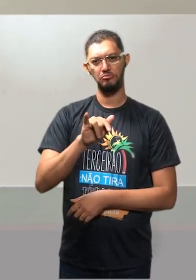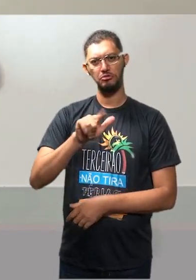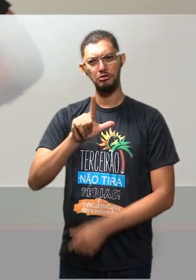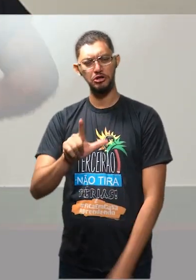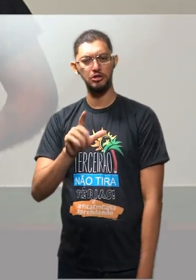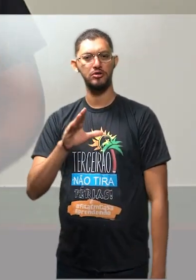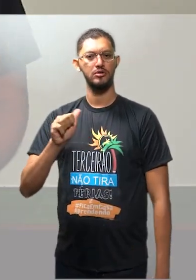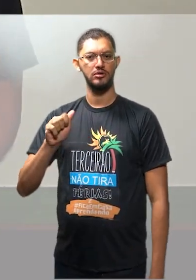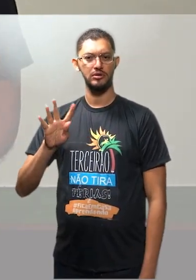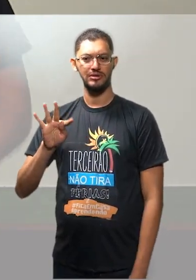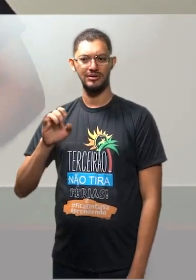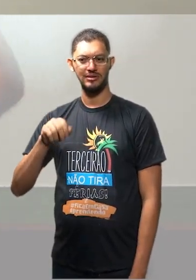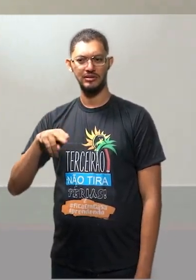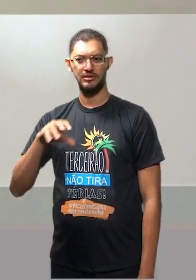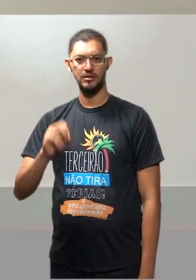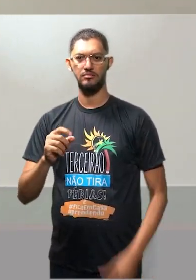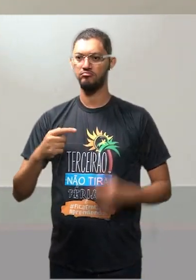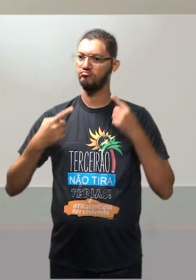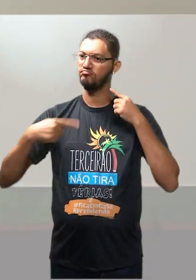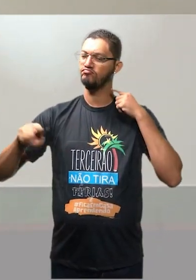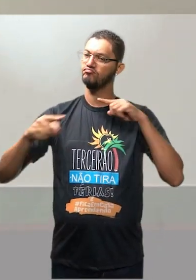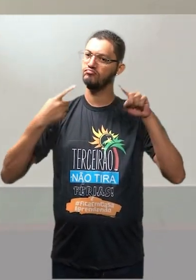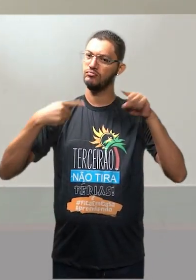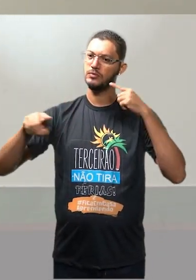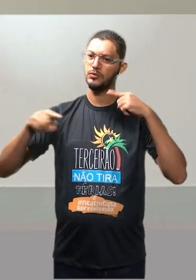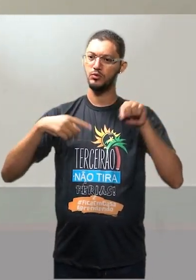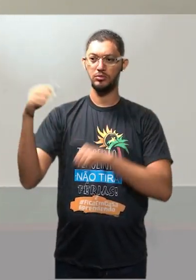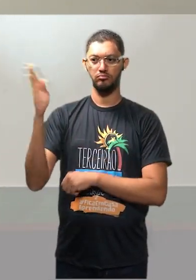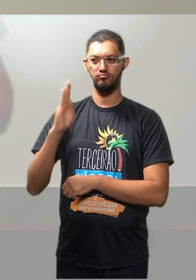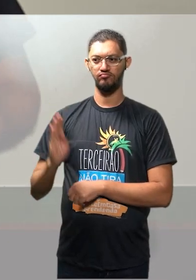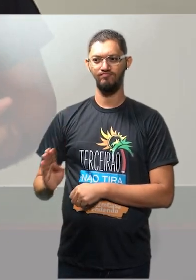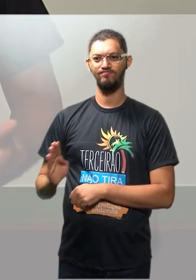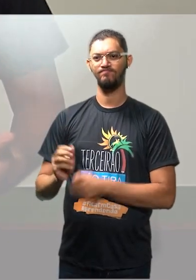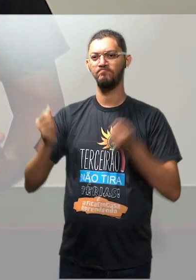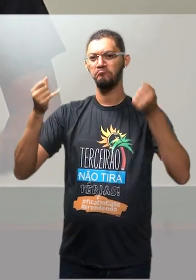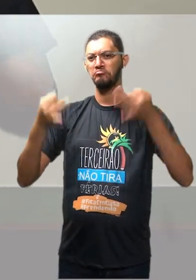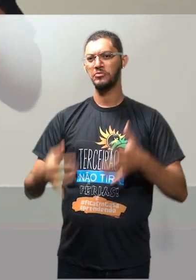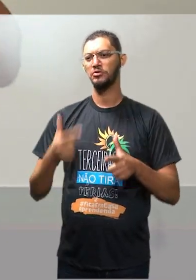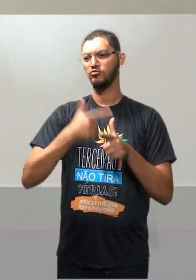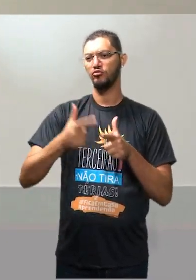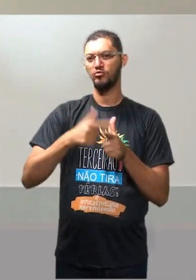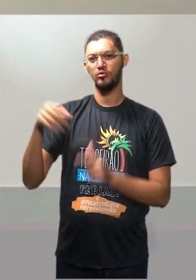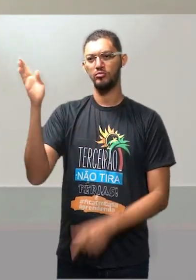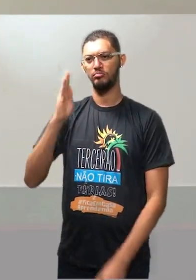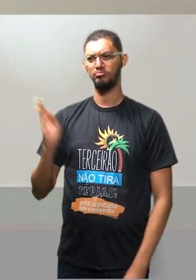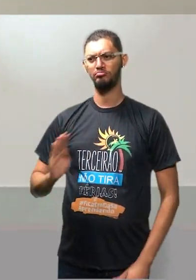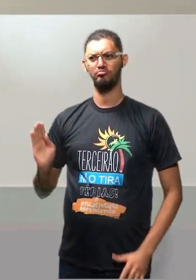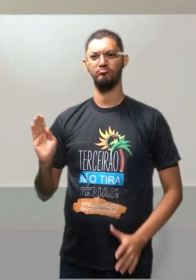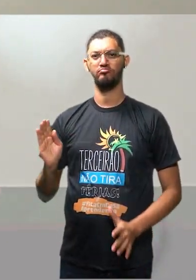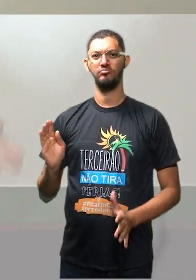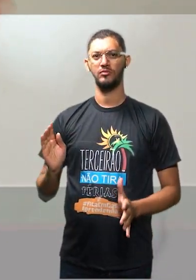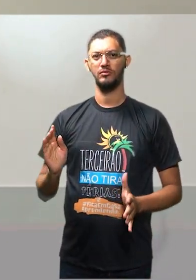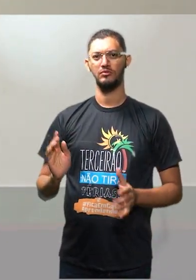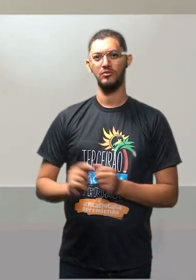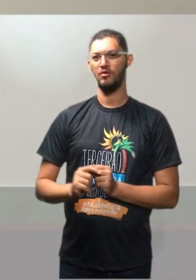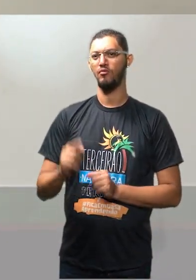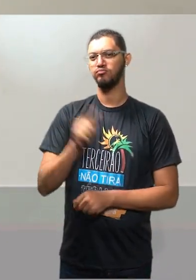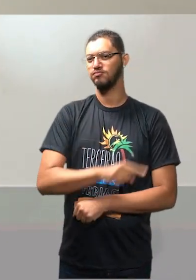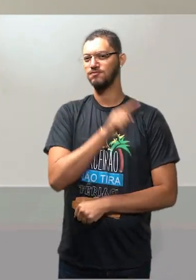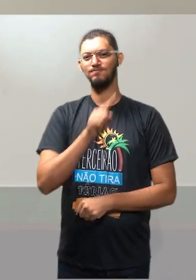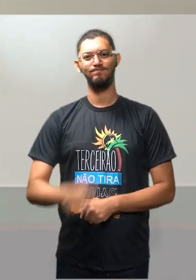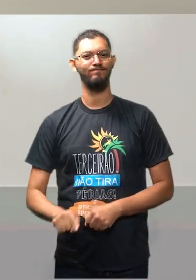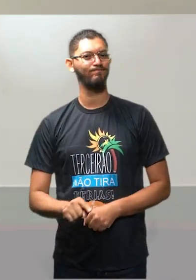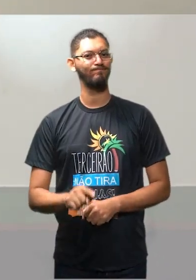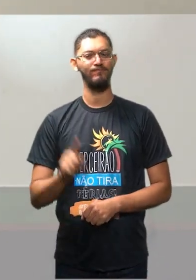tocando músicas nacionais, falando de problemas nacionais. É proibido, proibir, é